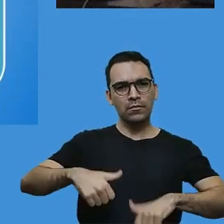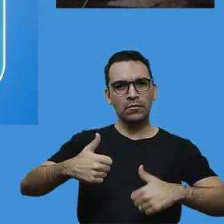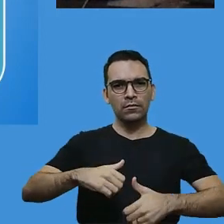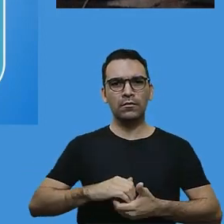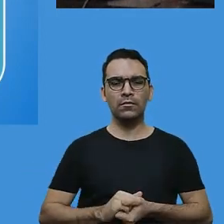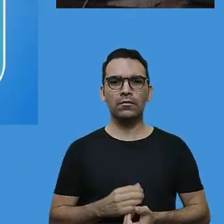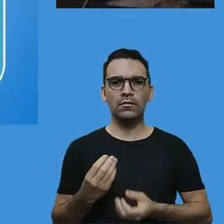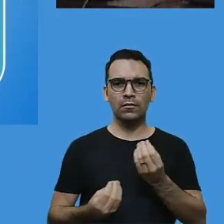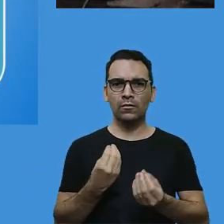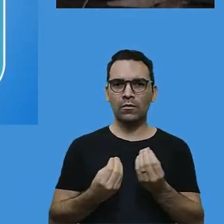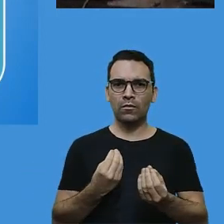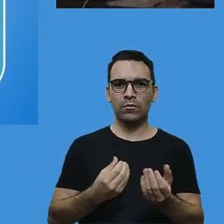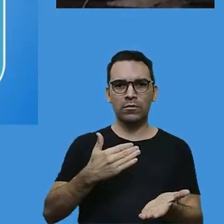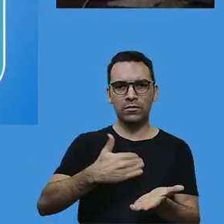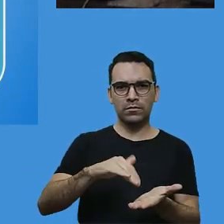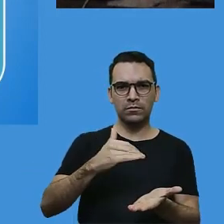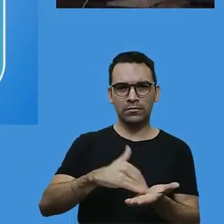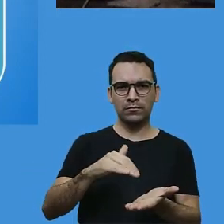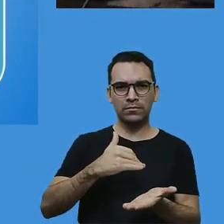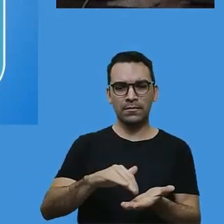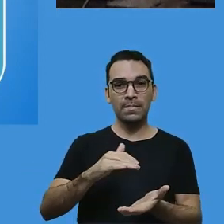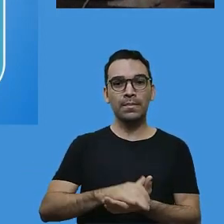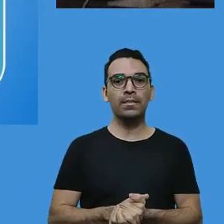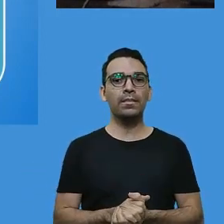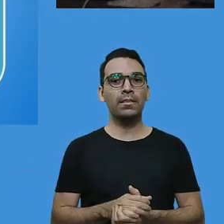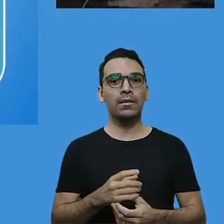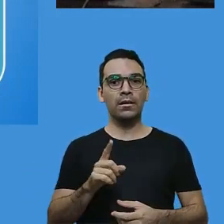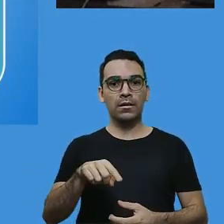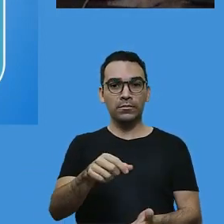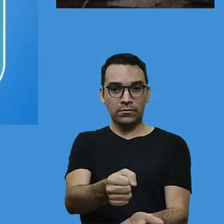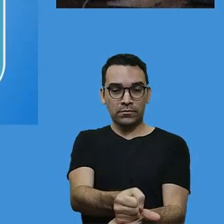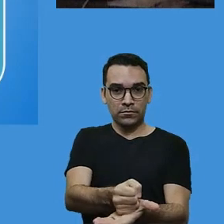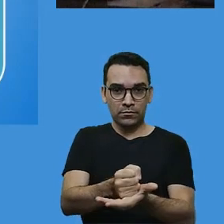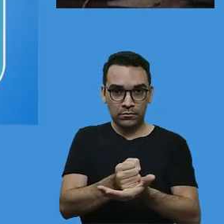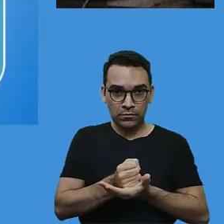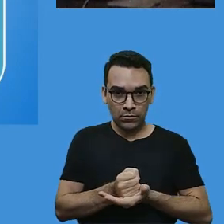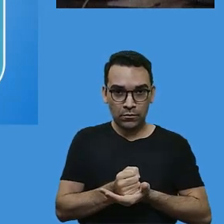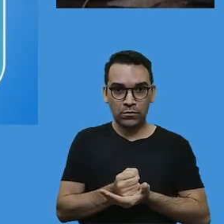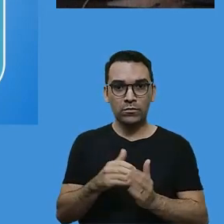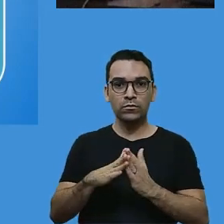desenvolvidas pela CEMED para dar suporte às escolas e aos professores.